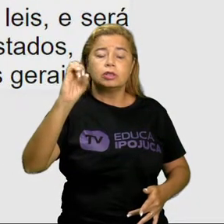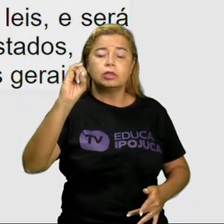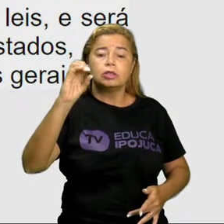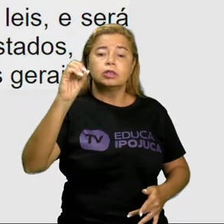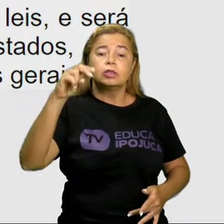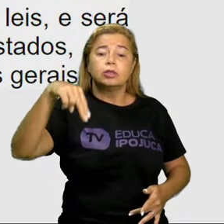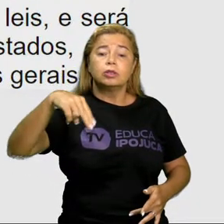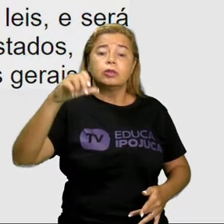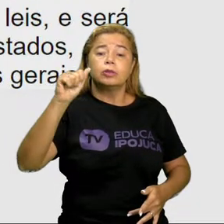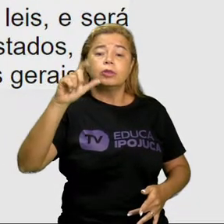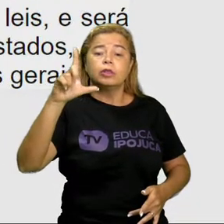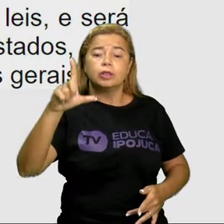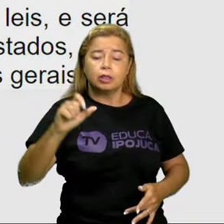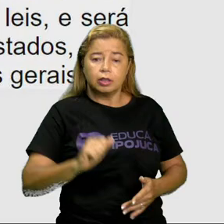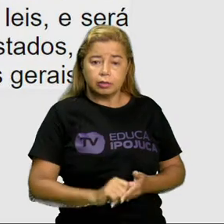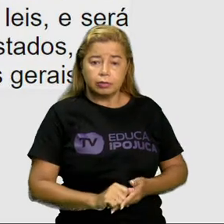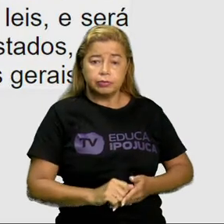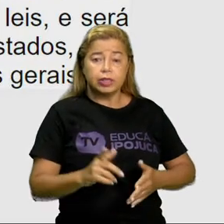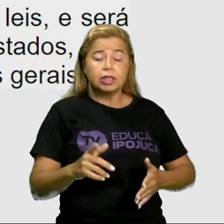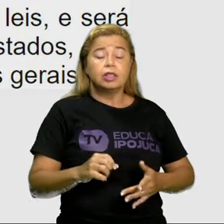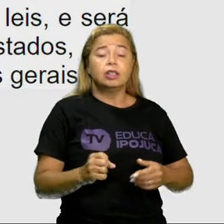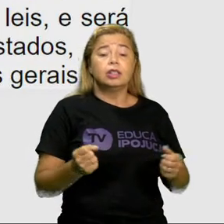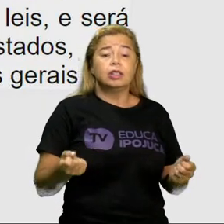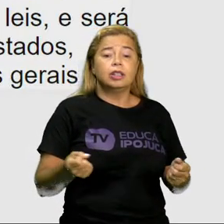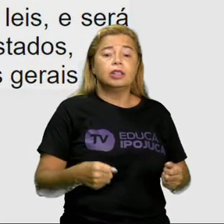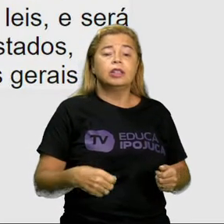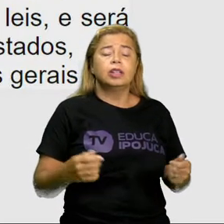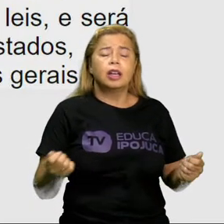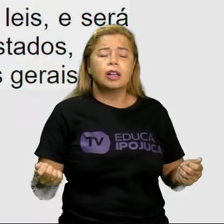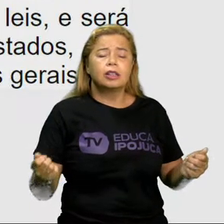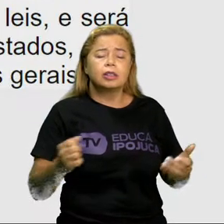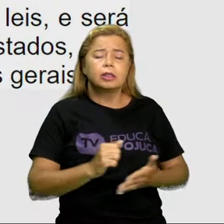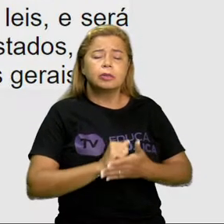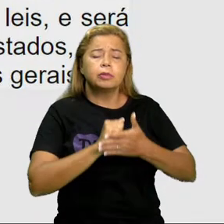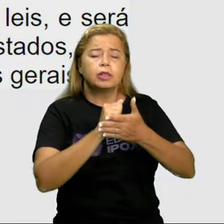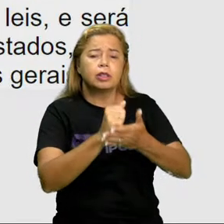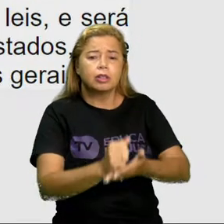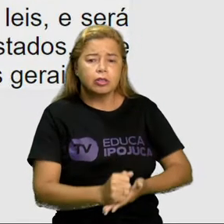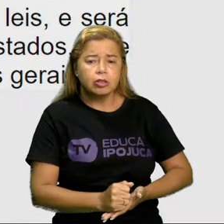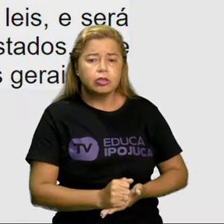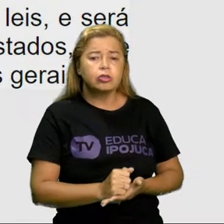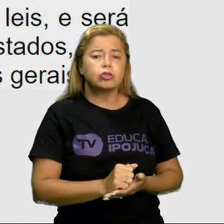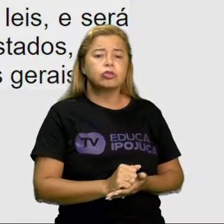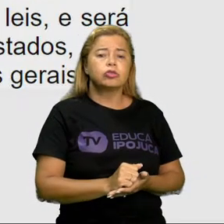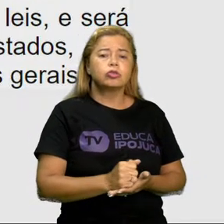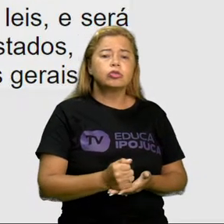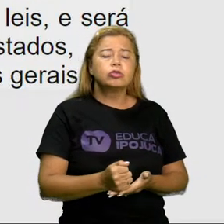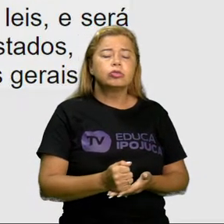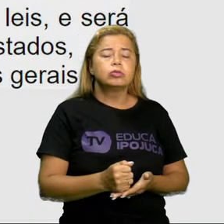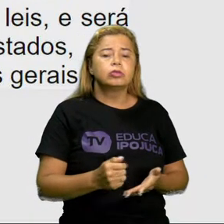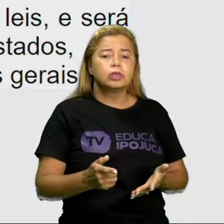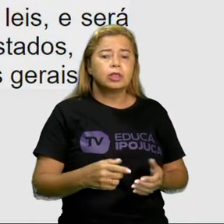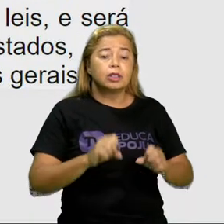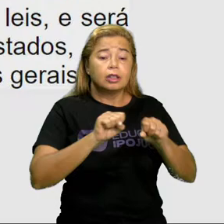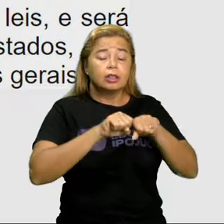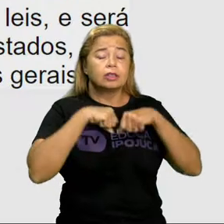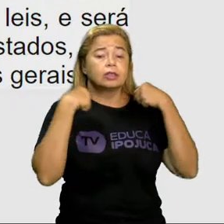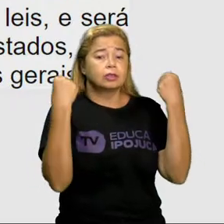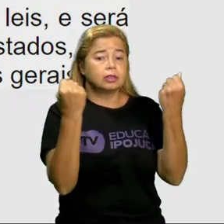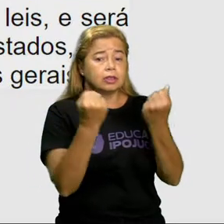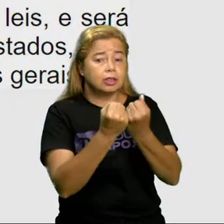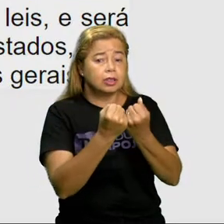pela defesa de ordem jurídica e também dos interesses indisponíveis da sociedade,